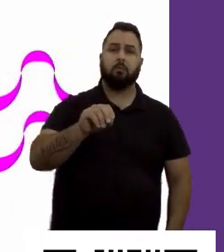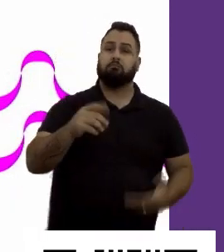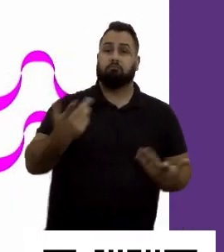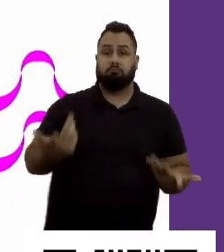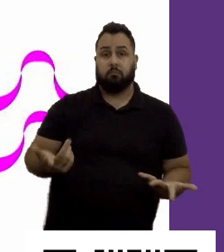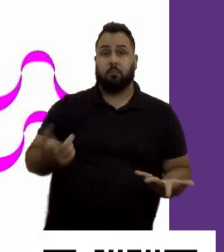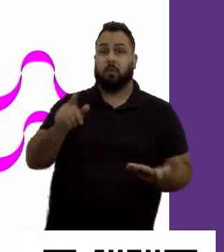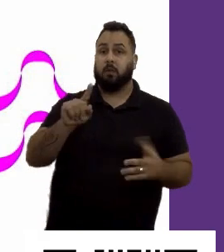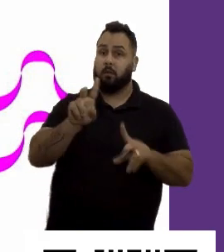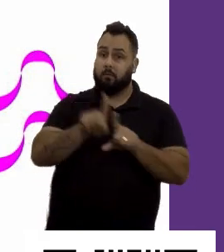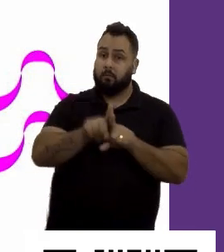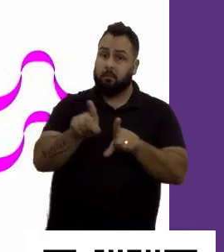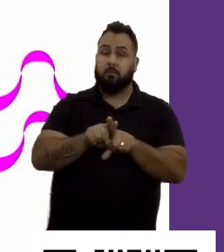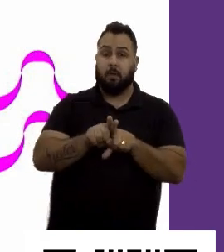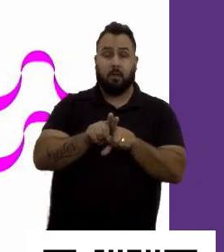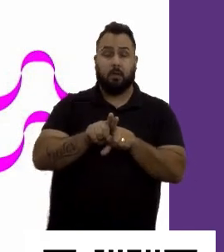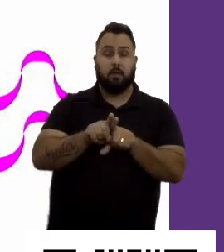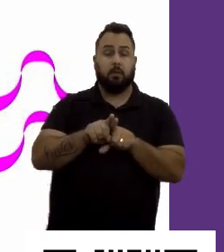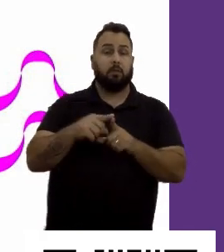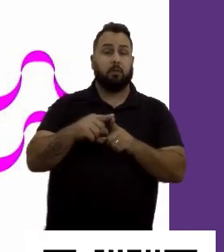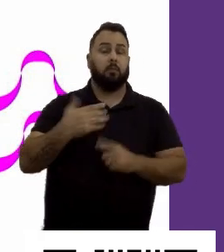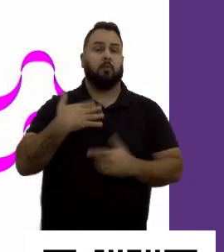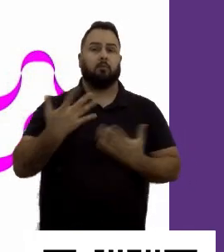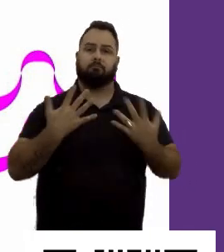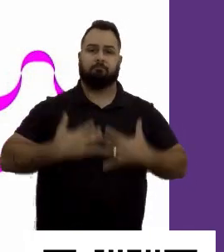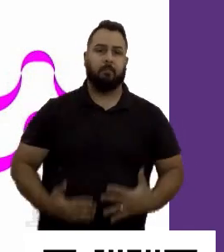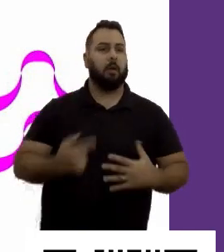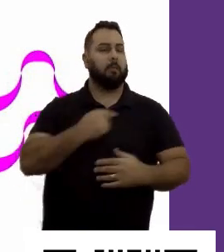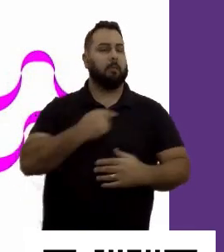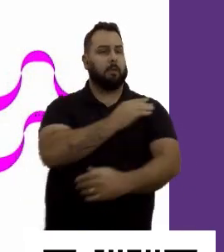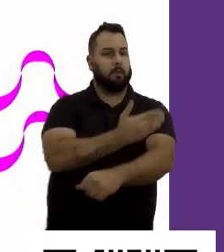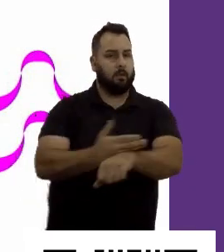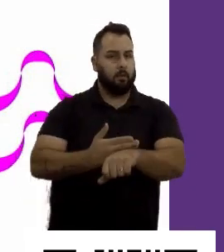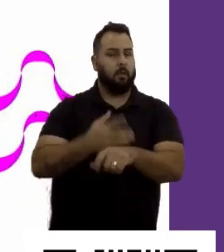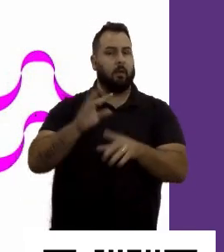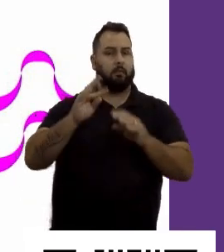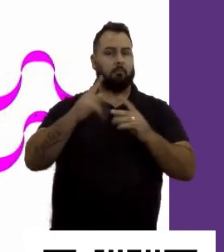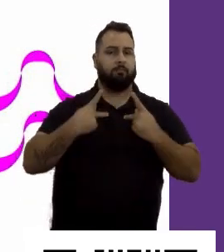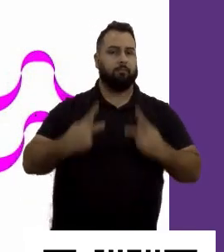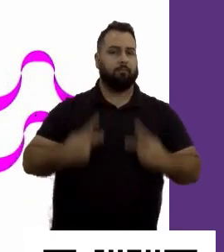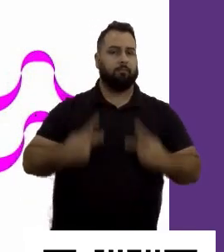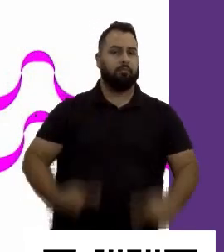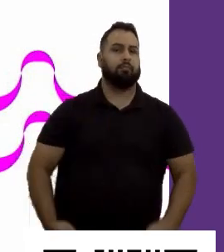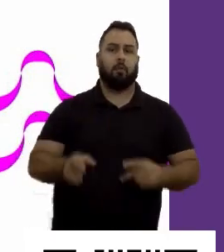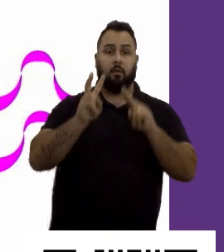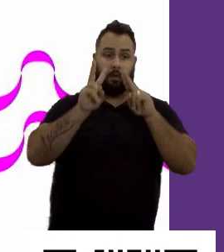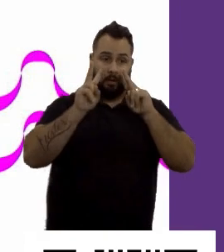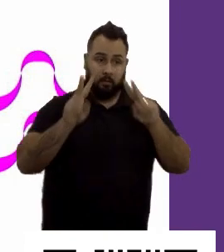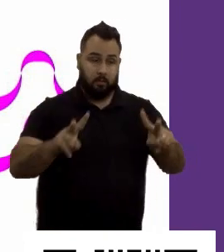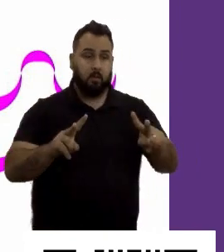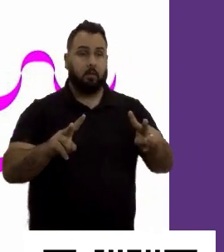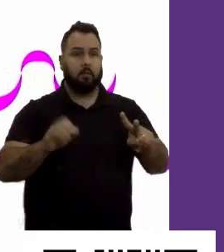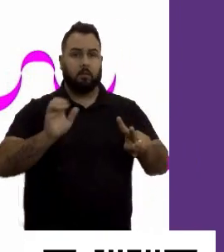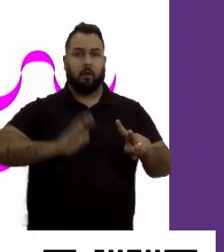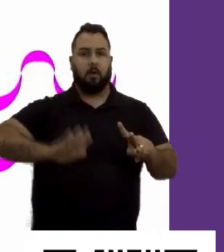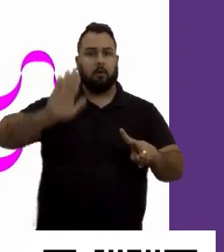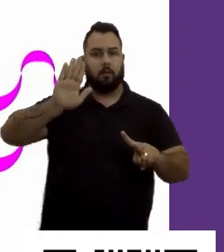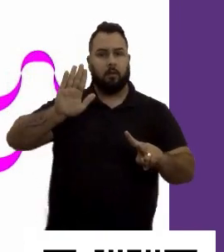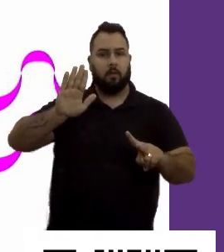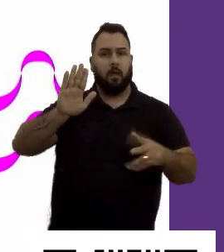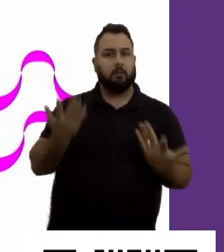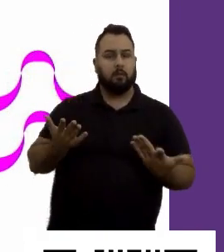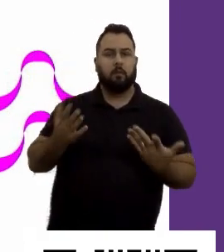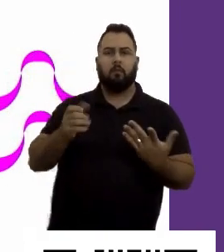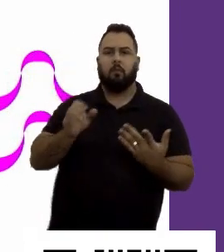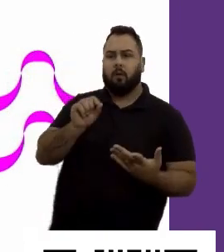um pouco com o olhar de empresa, mas falando como um olhar de candidato, é importante também eu imaginar qual é o meu